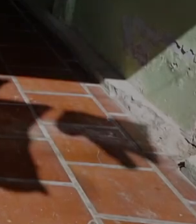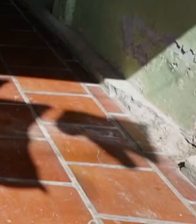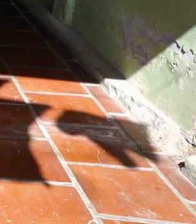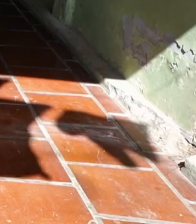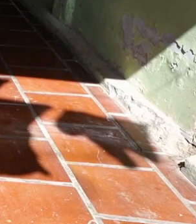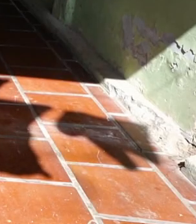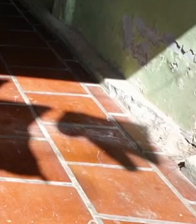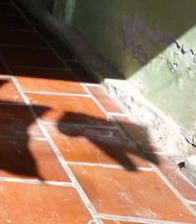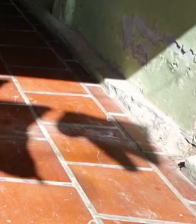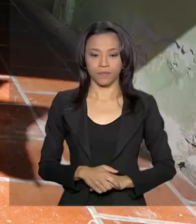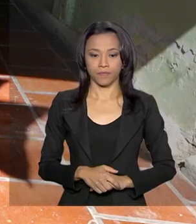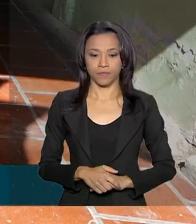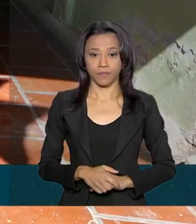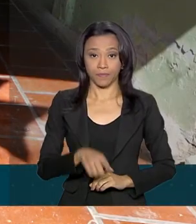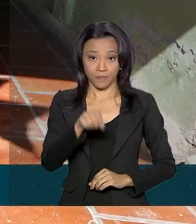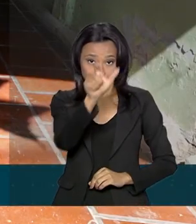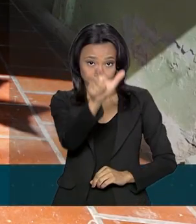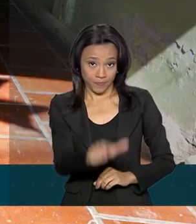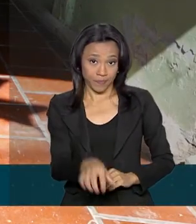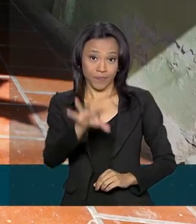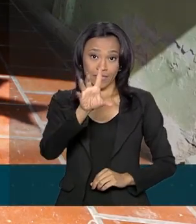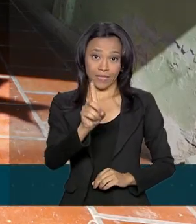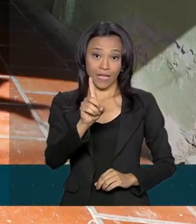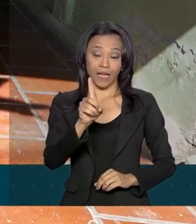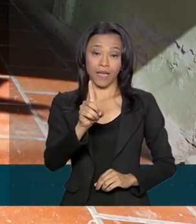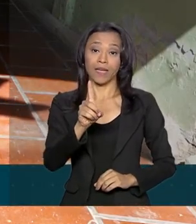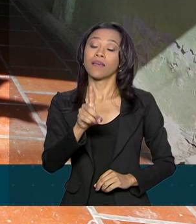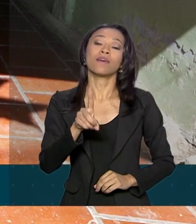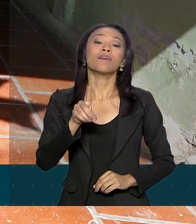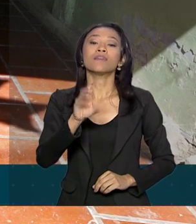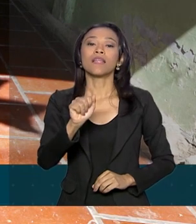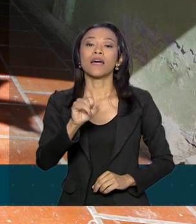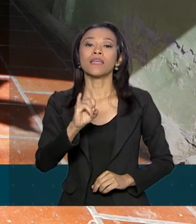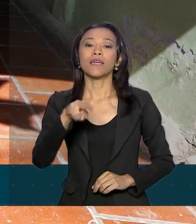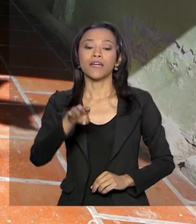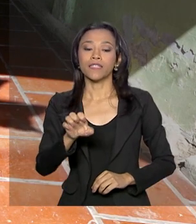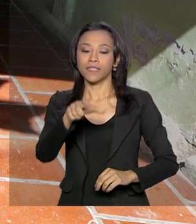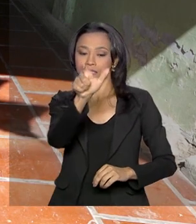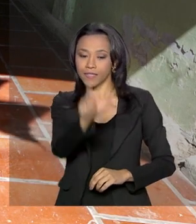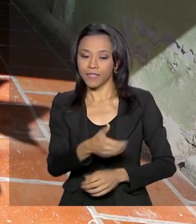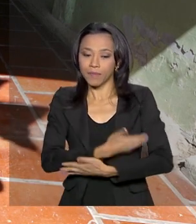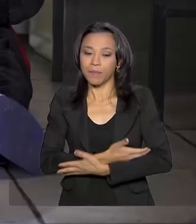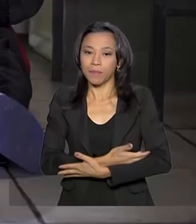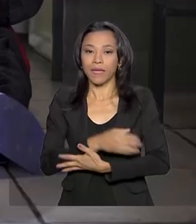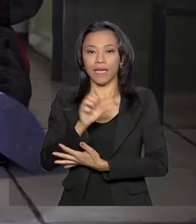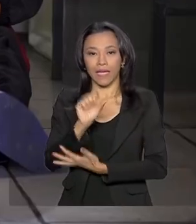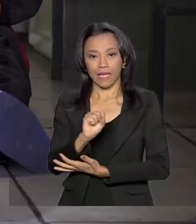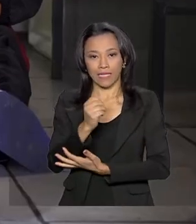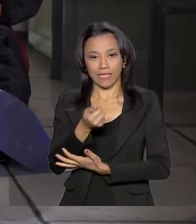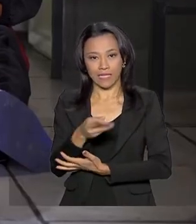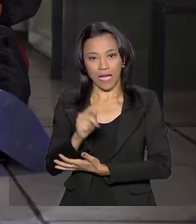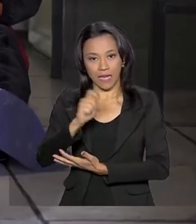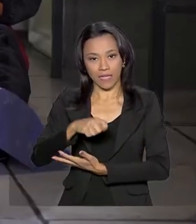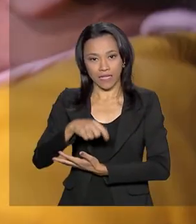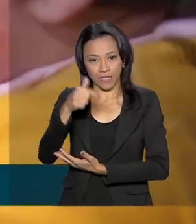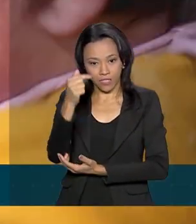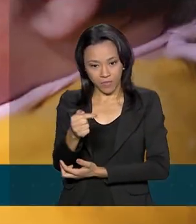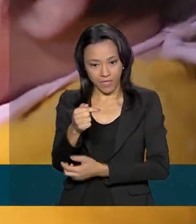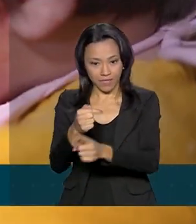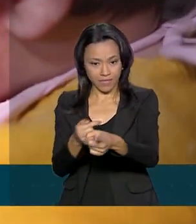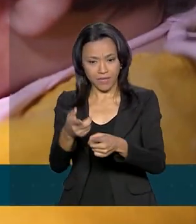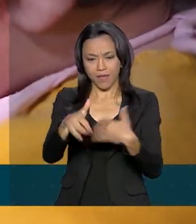Meu nome é Daiane Neves dos Santos, eu sou dona de casa e esta aqui é a Sara, que tem sete meses. A visitadora vem fazer